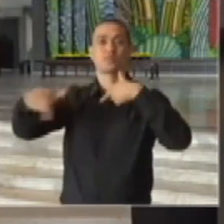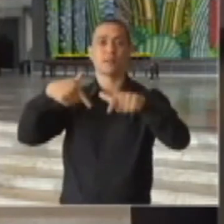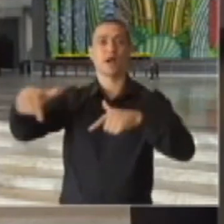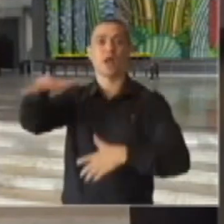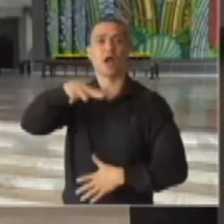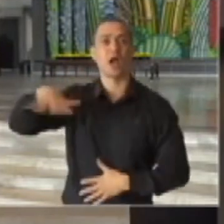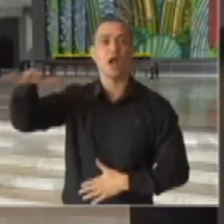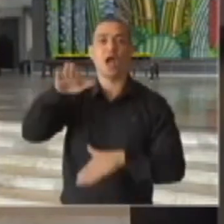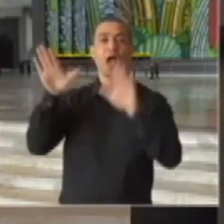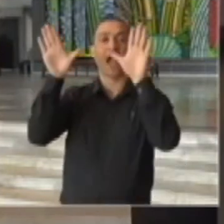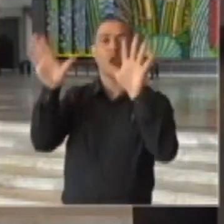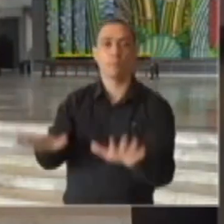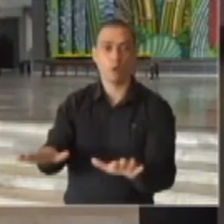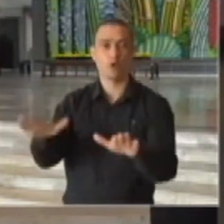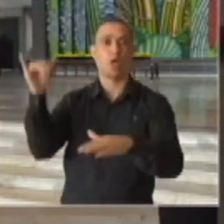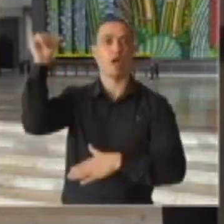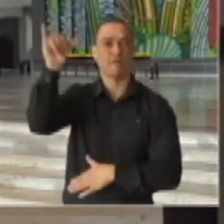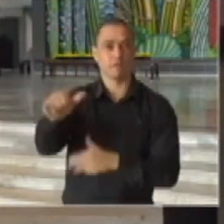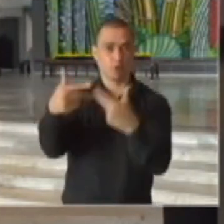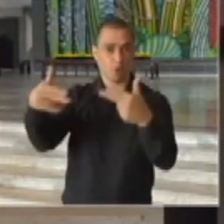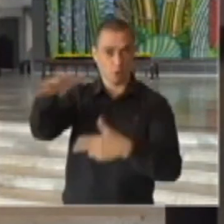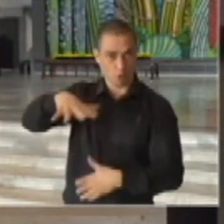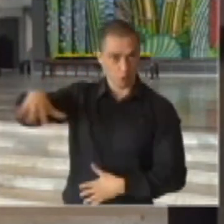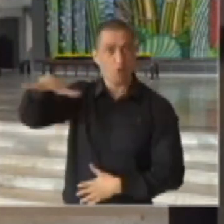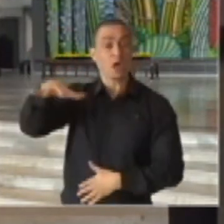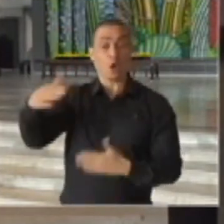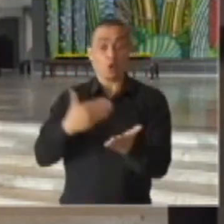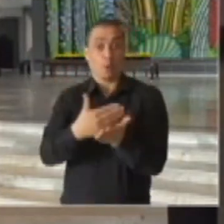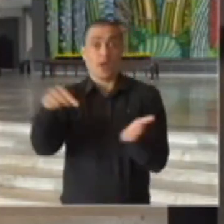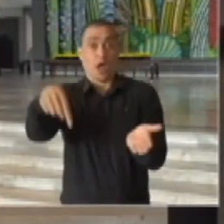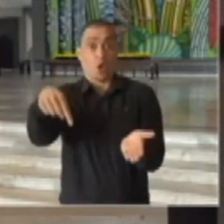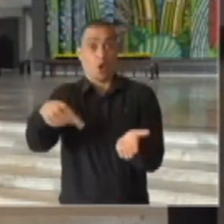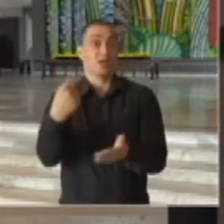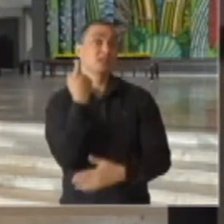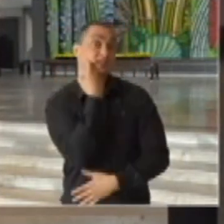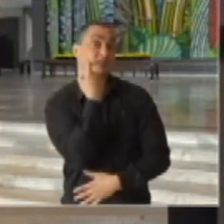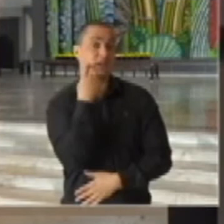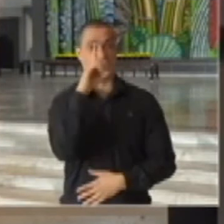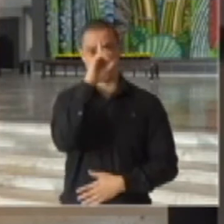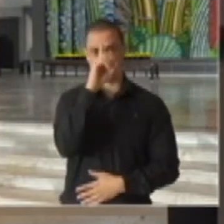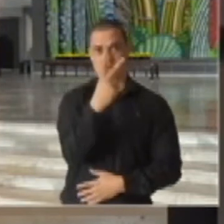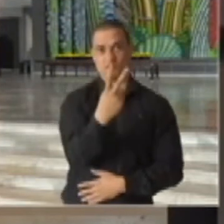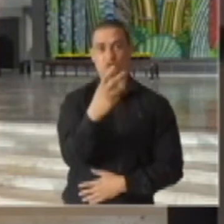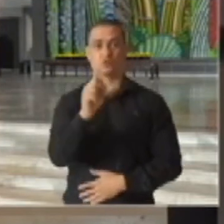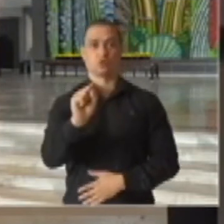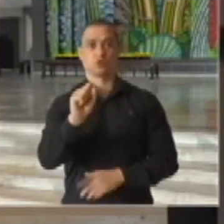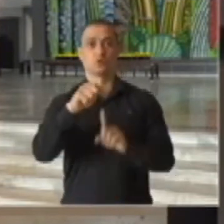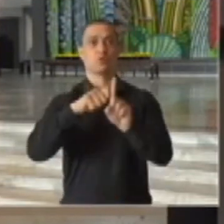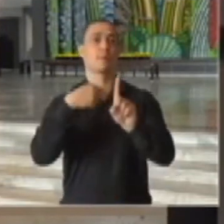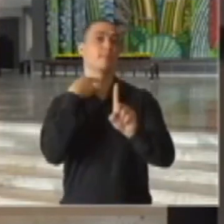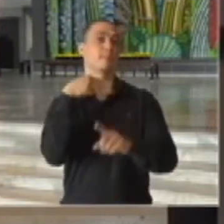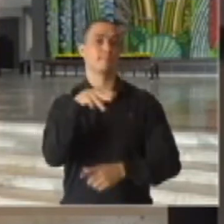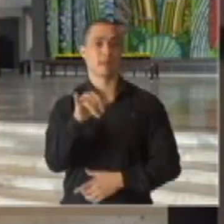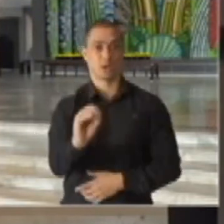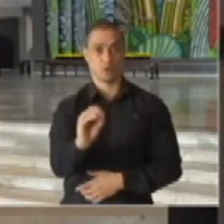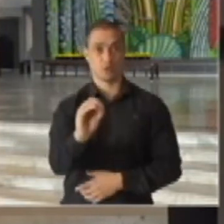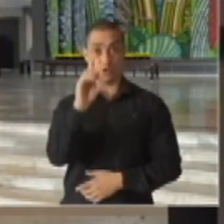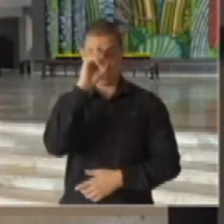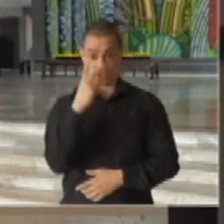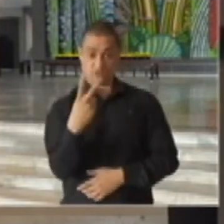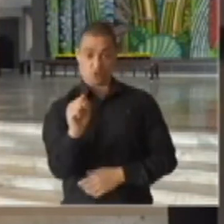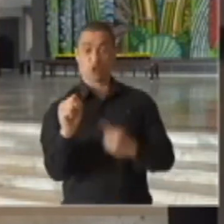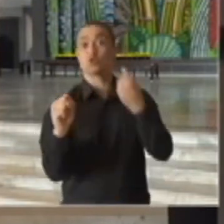Paulo, enquanto que o total de internados em UTIs era de 10.545 em todo o Estado, com outros